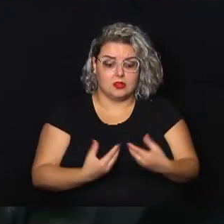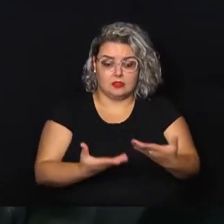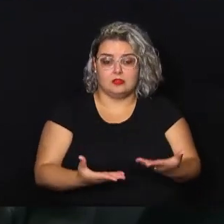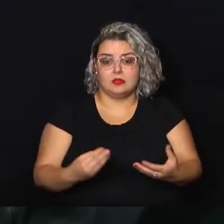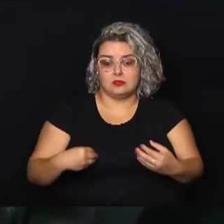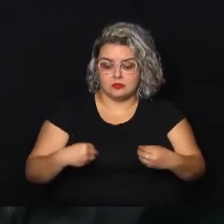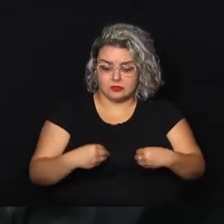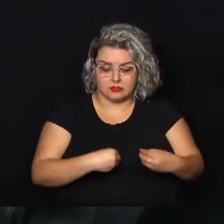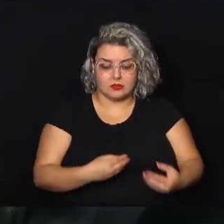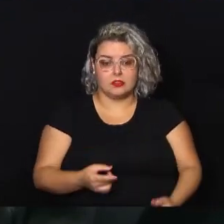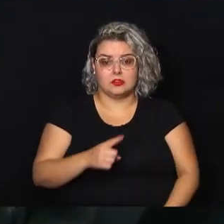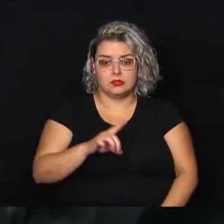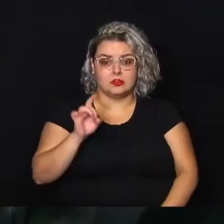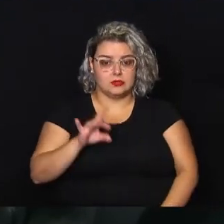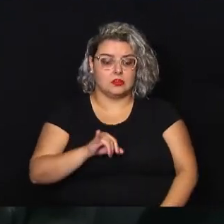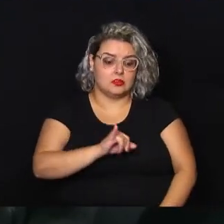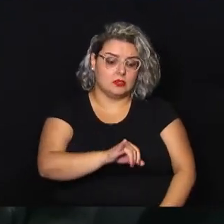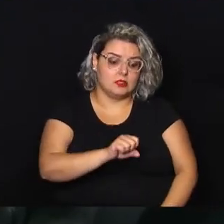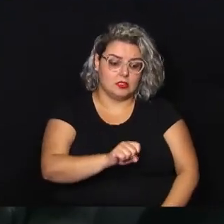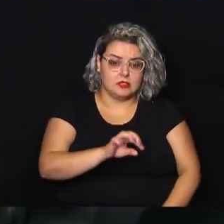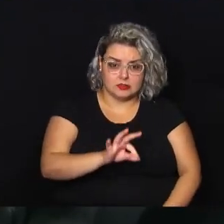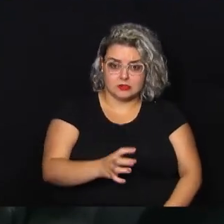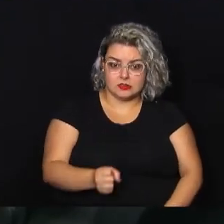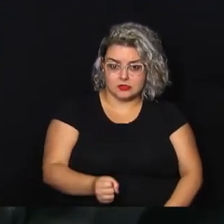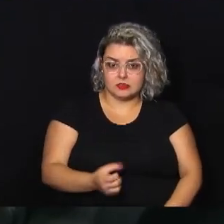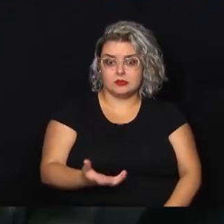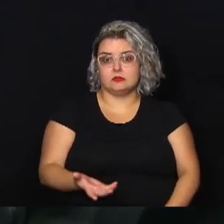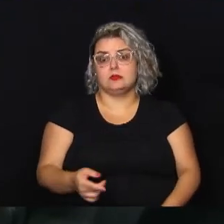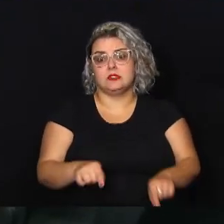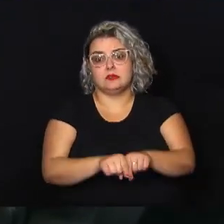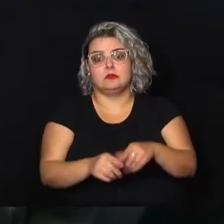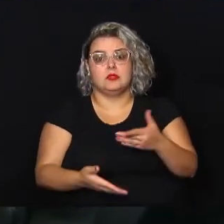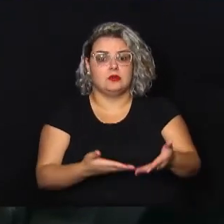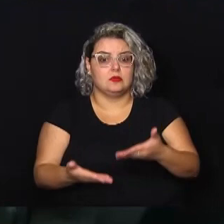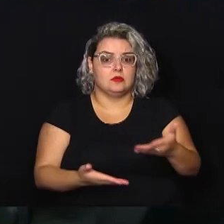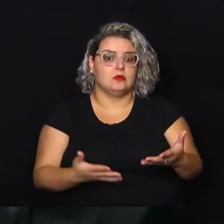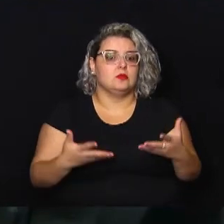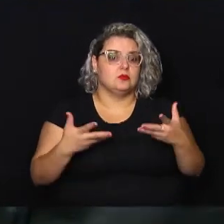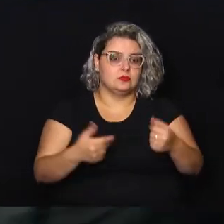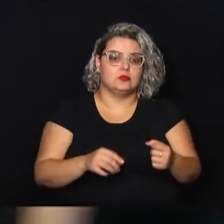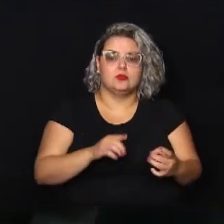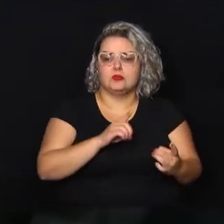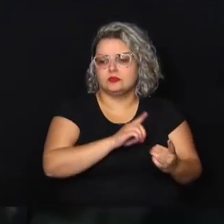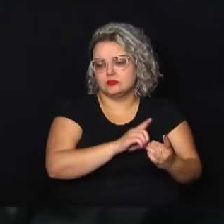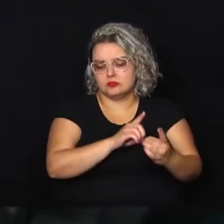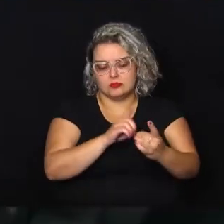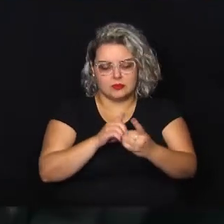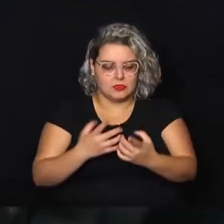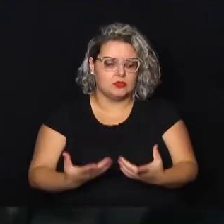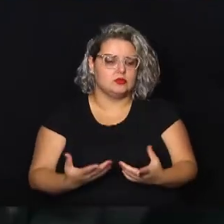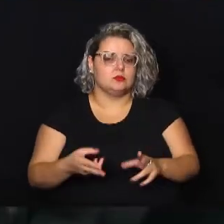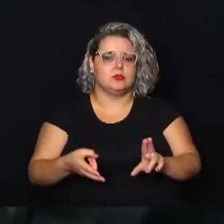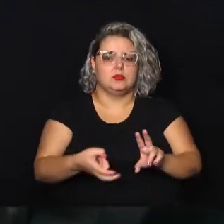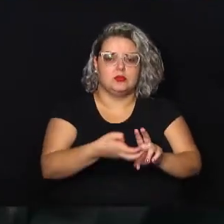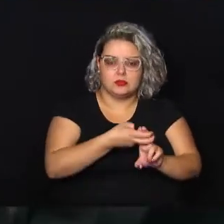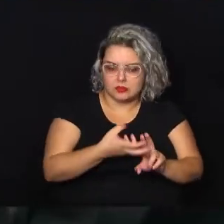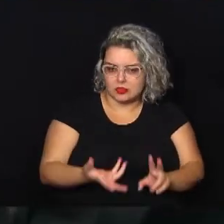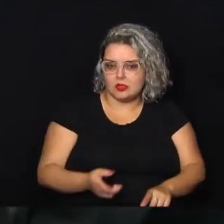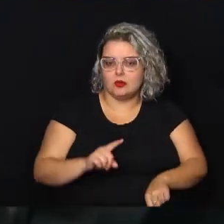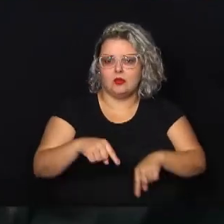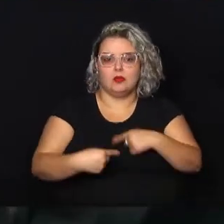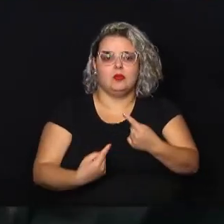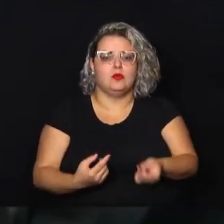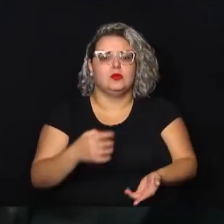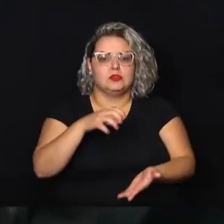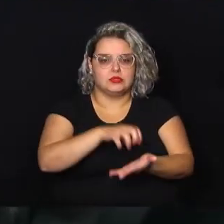das ISTs, mas também um tratamento completamente coberto pelo SUS. Então, tiveram outros centros de